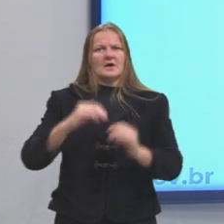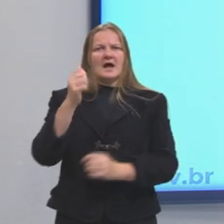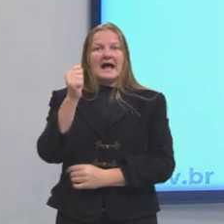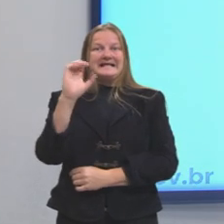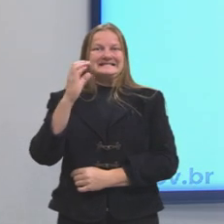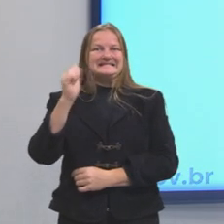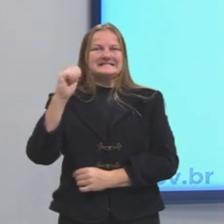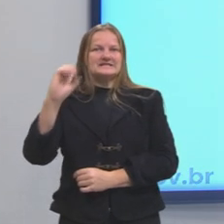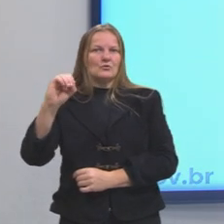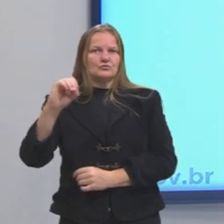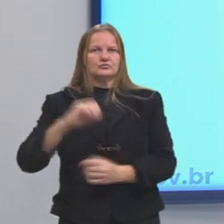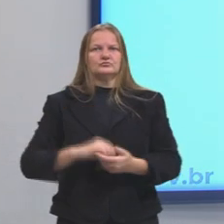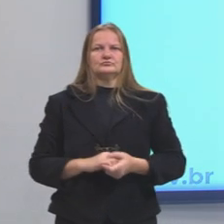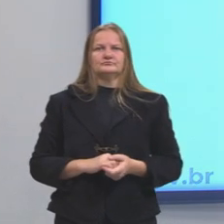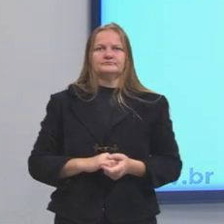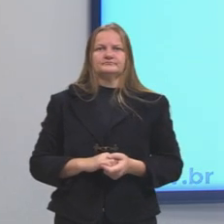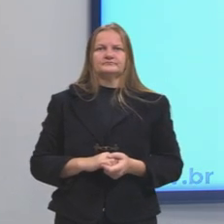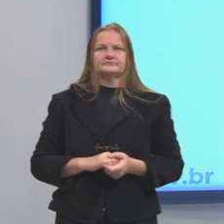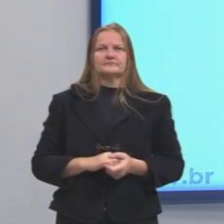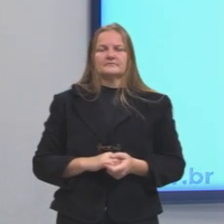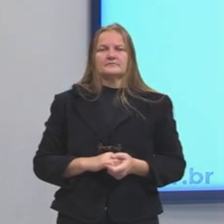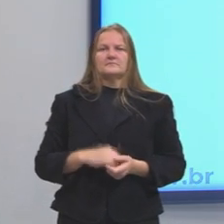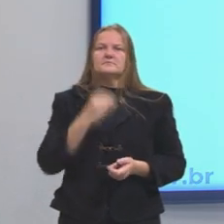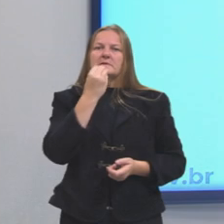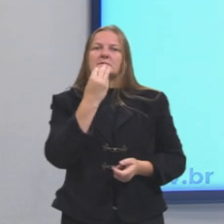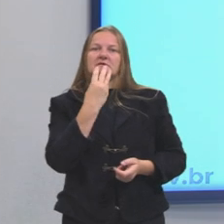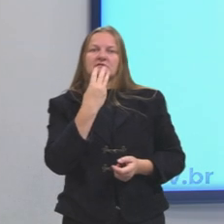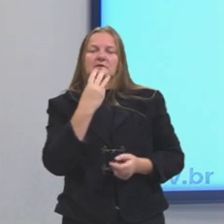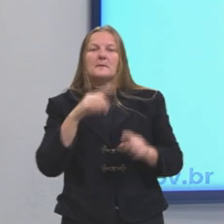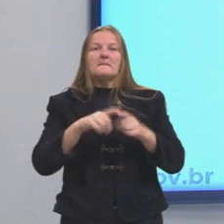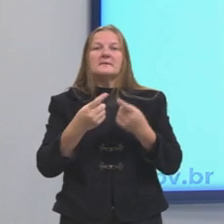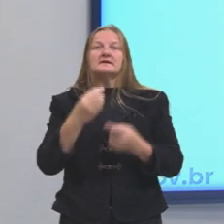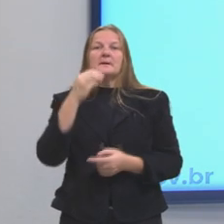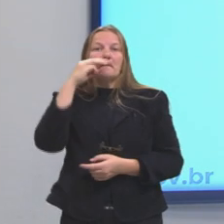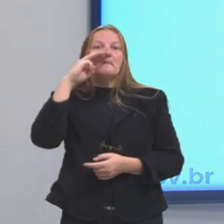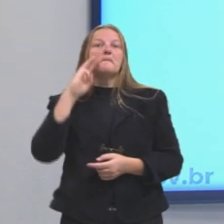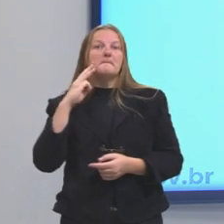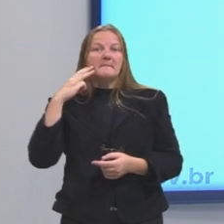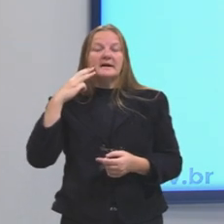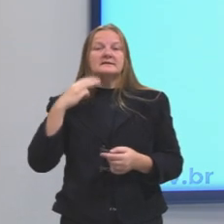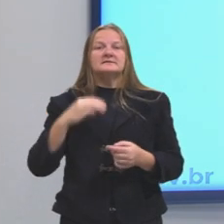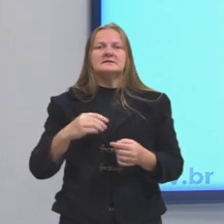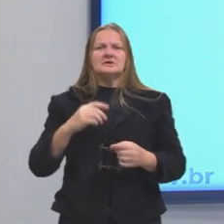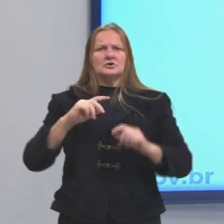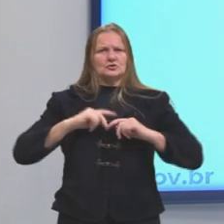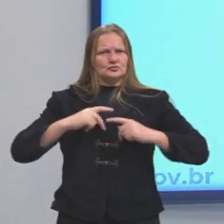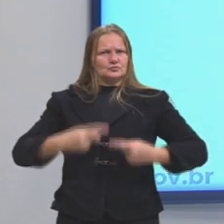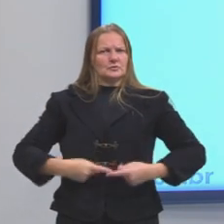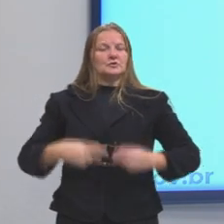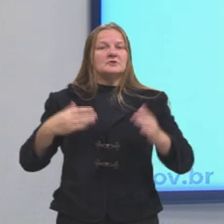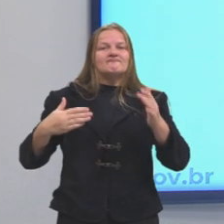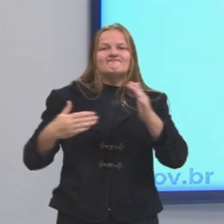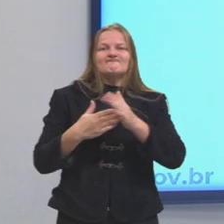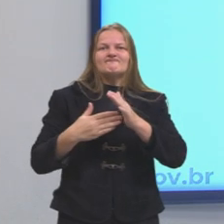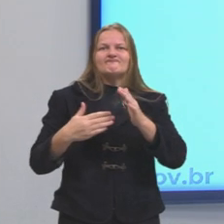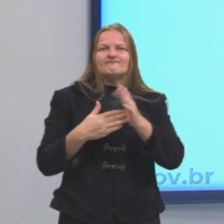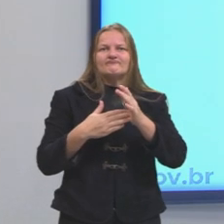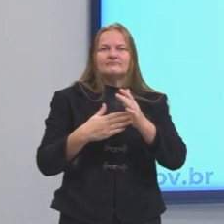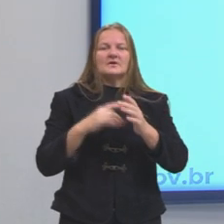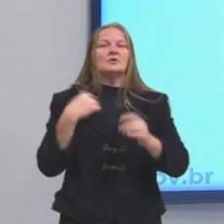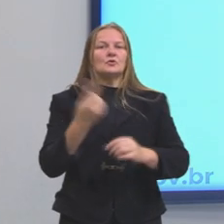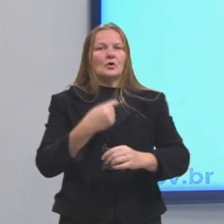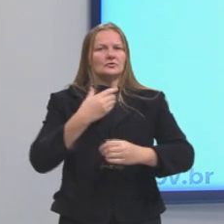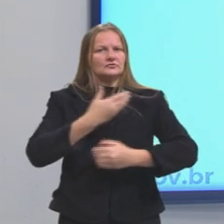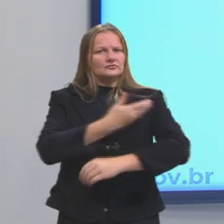perspectiva do Max Weber. Só que, para o Marx, o ser humano tem limites. Nós agimos